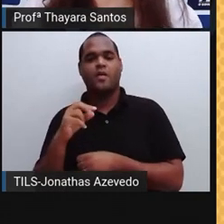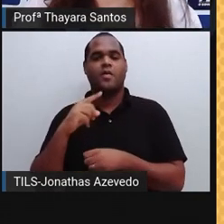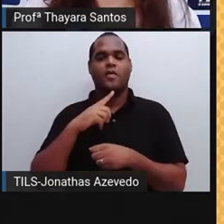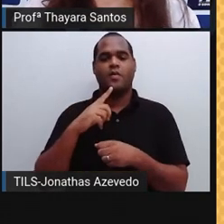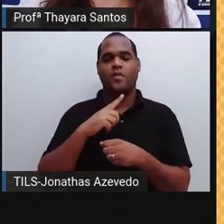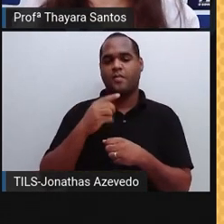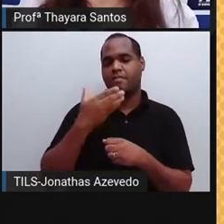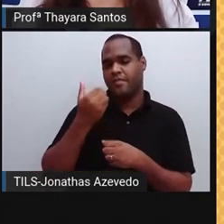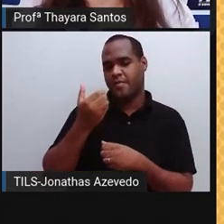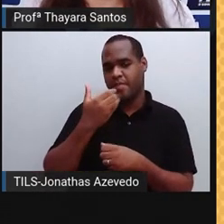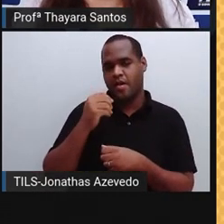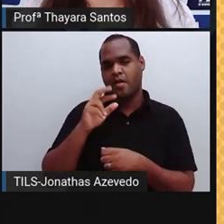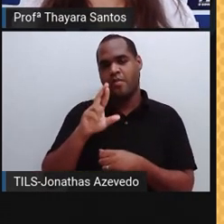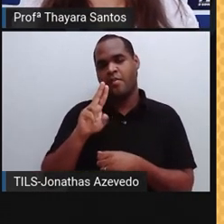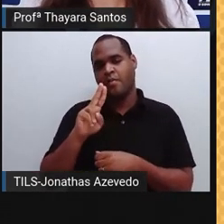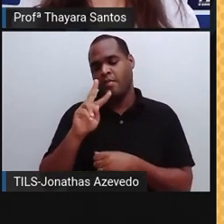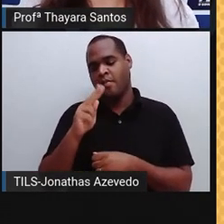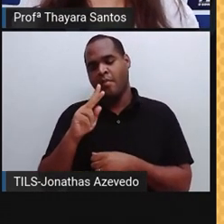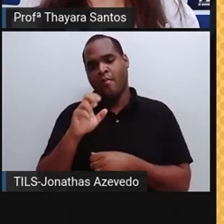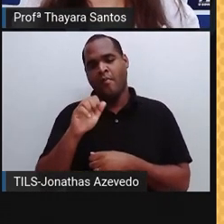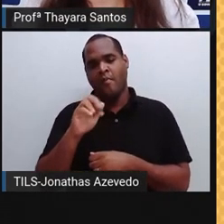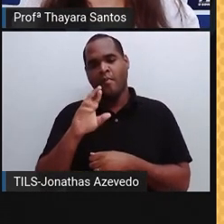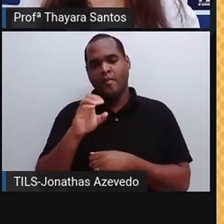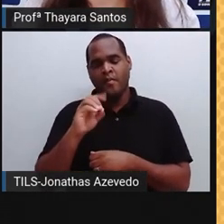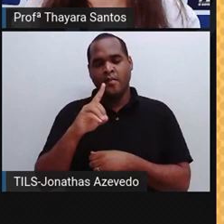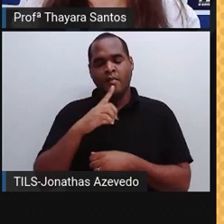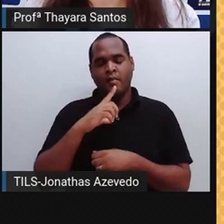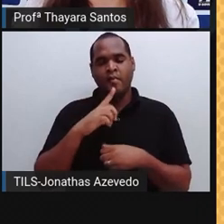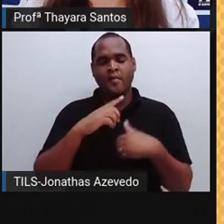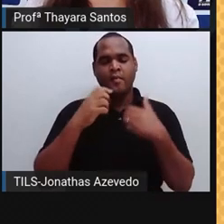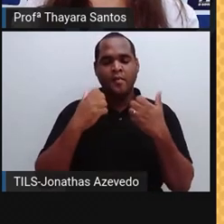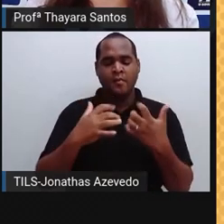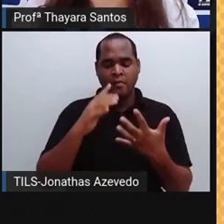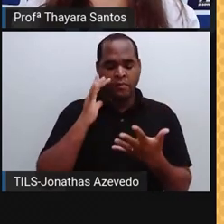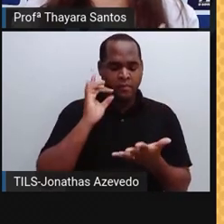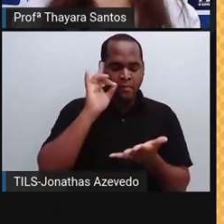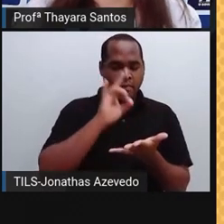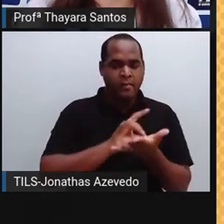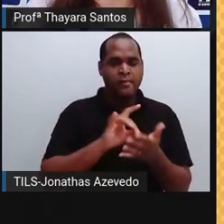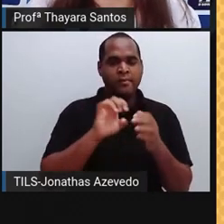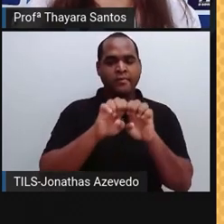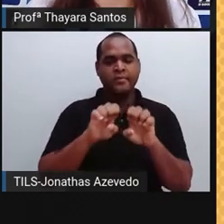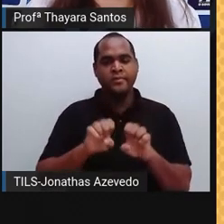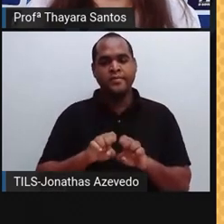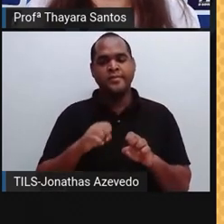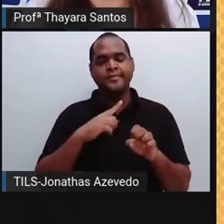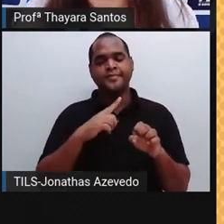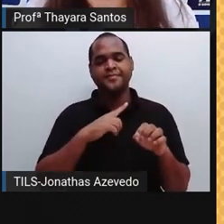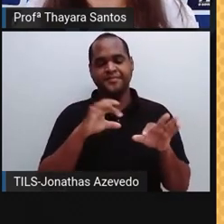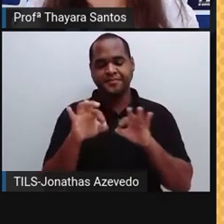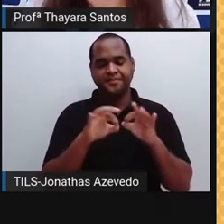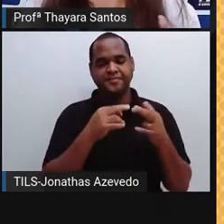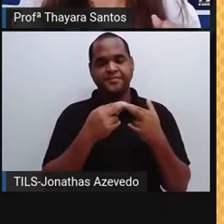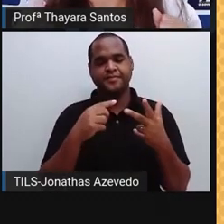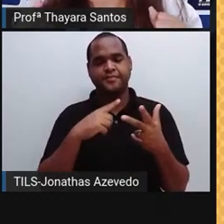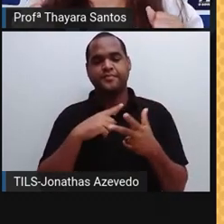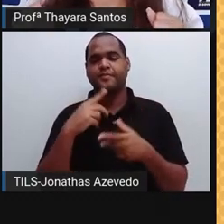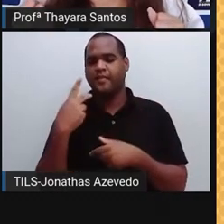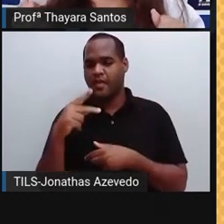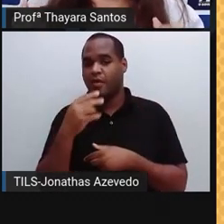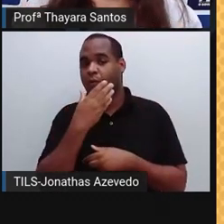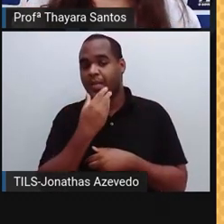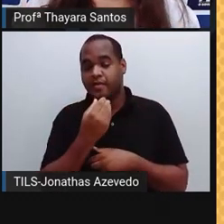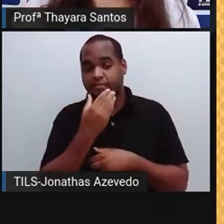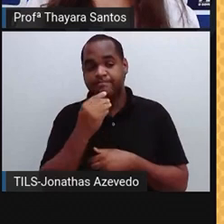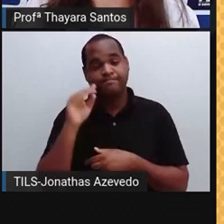melhorado de Rutherford. Então, além de validar essa estrutura que era proposta já por Rutherford, ele